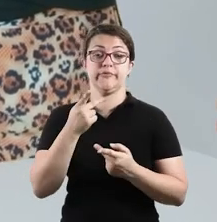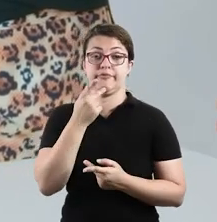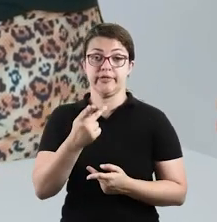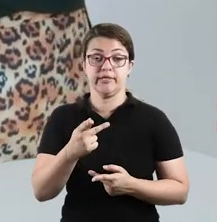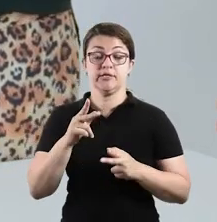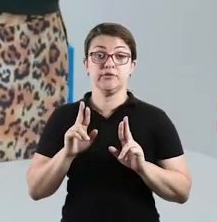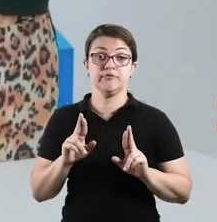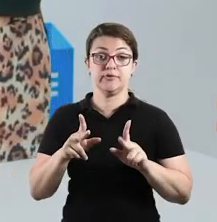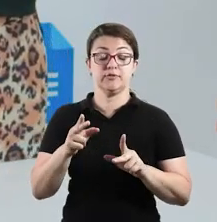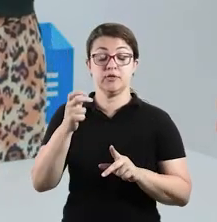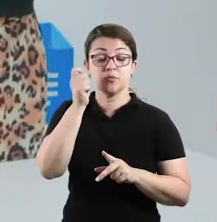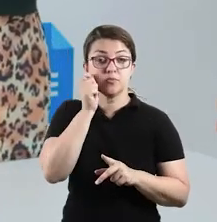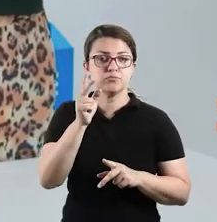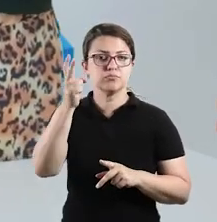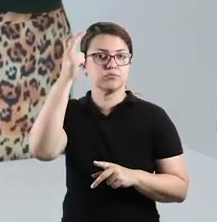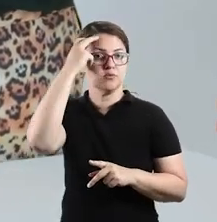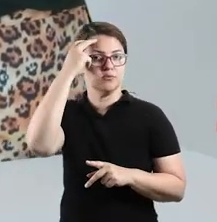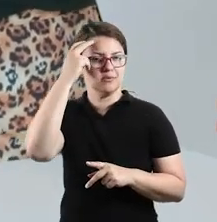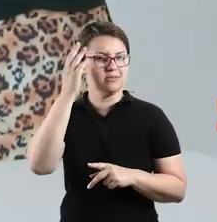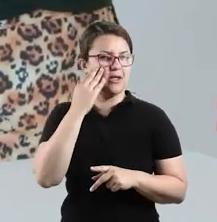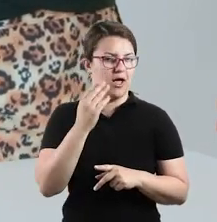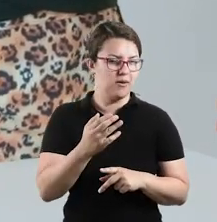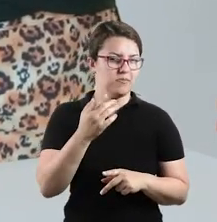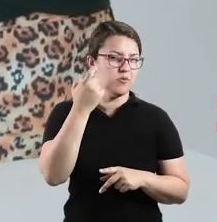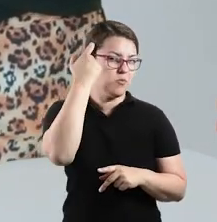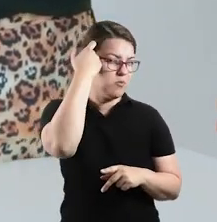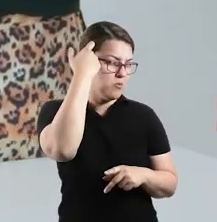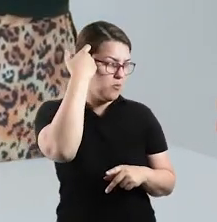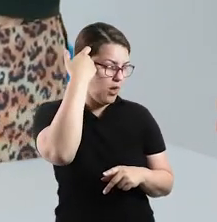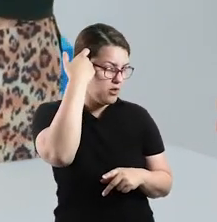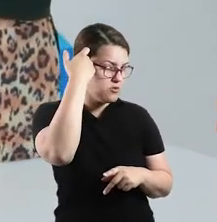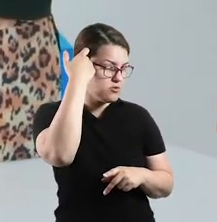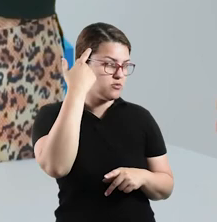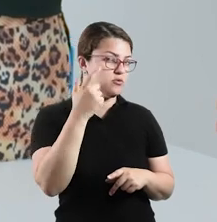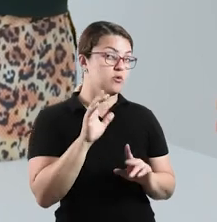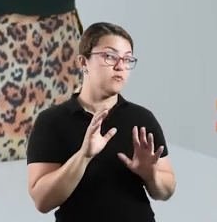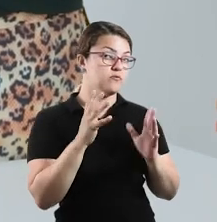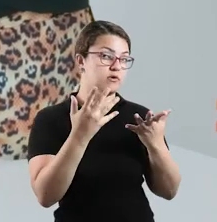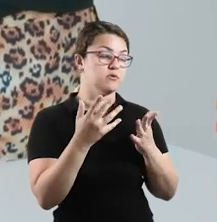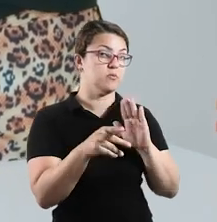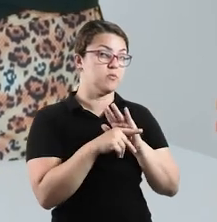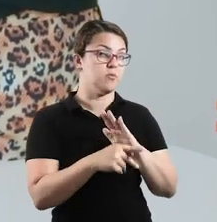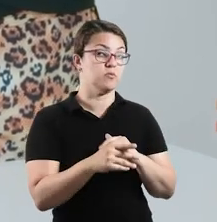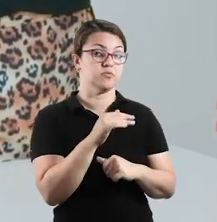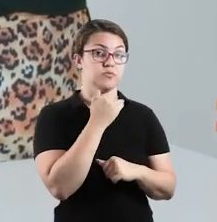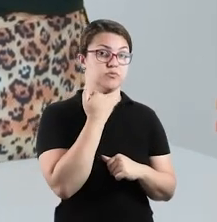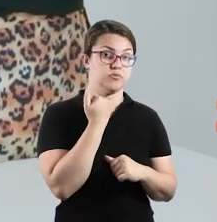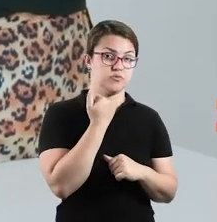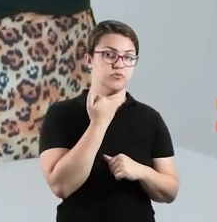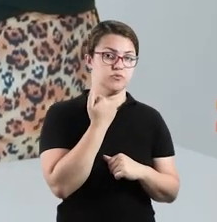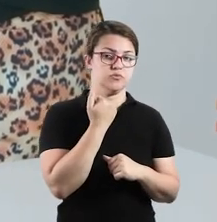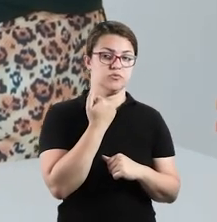sobre diferenças culturais. Olha só. Lá no México, é comemorado o dia dos mortos.